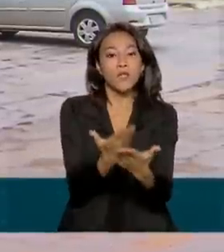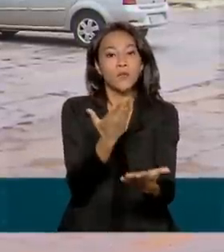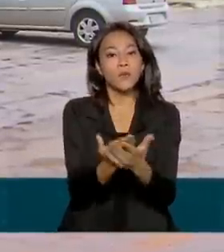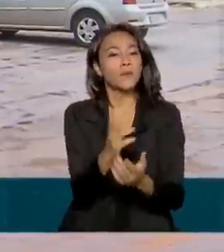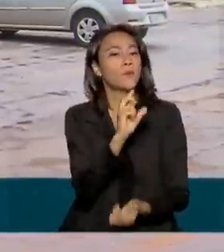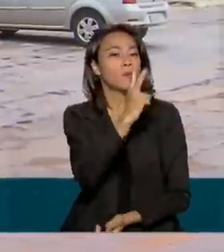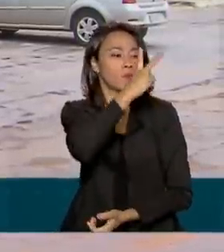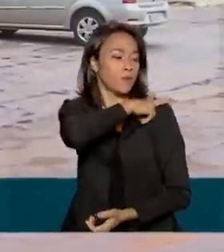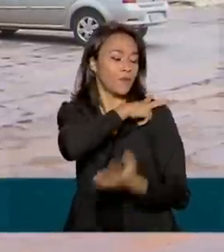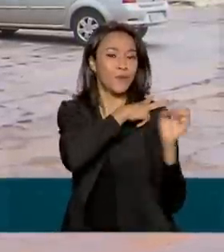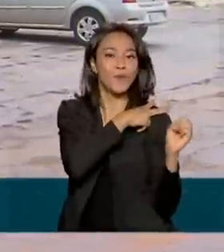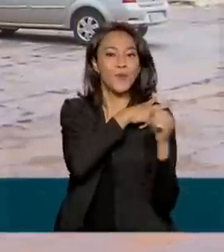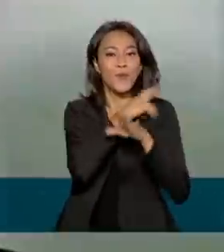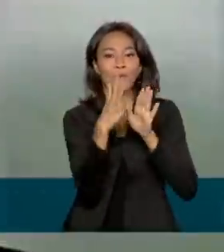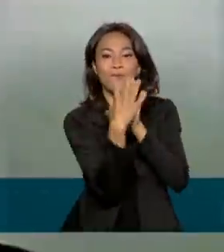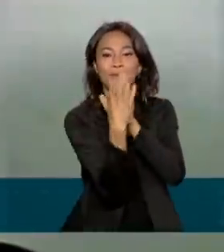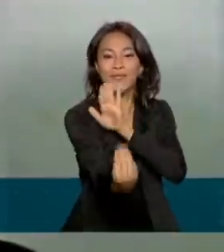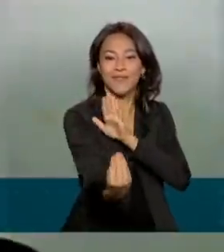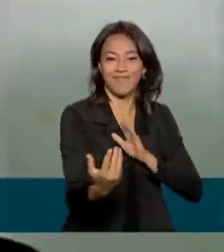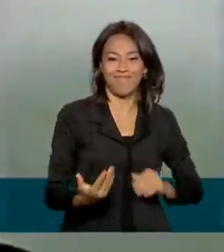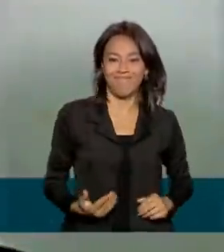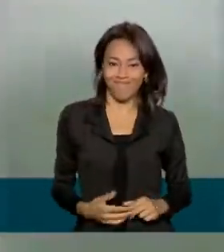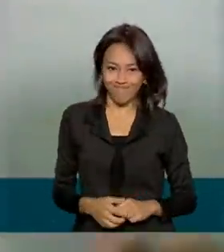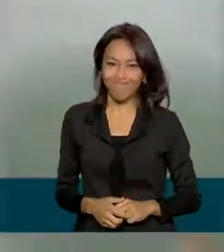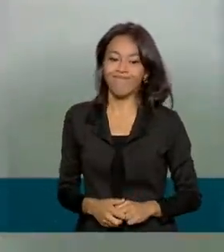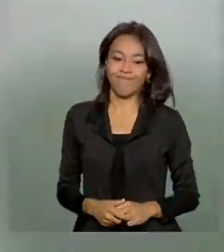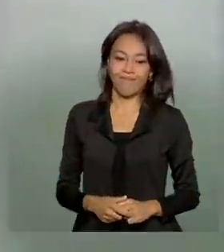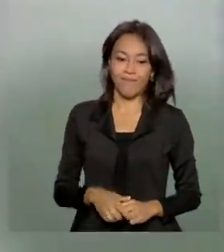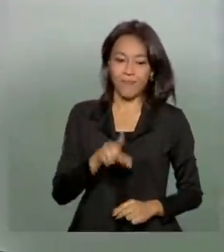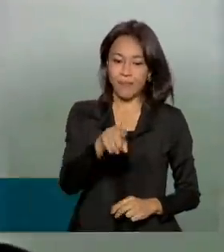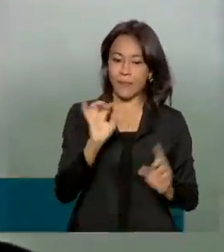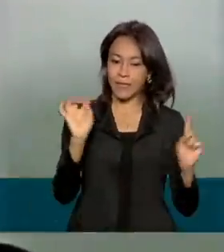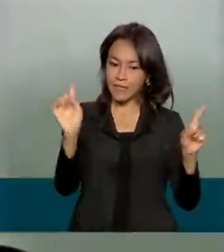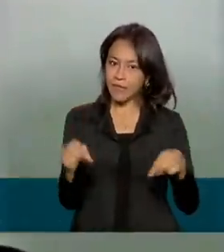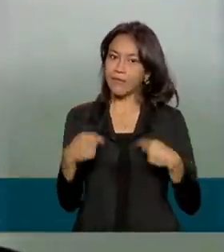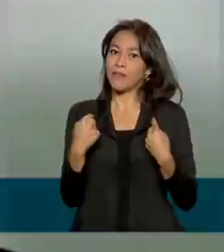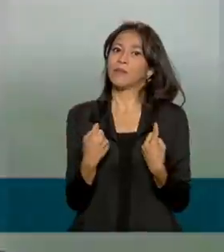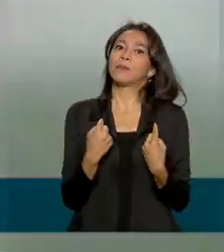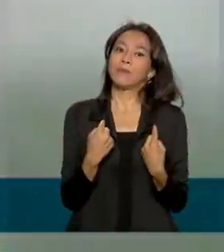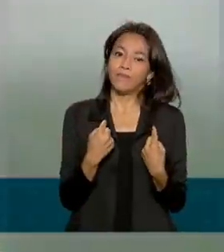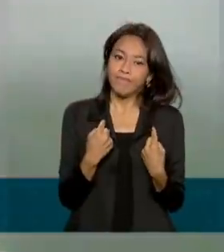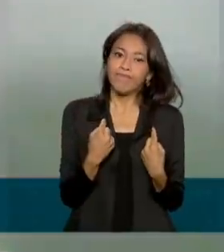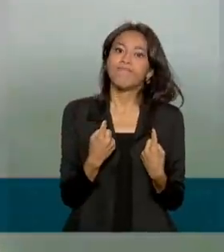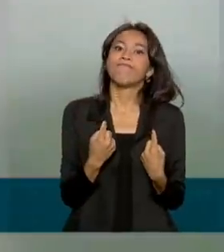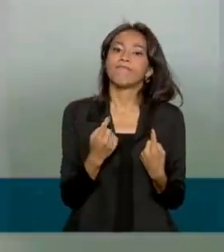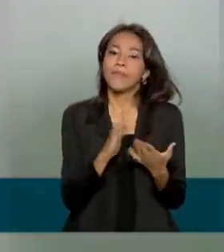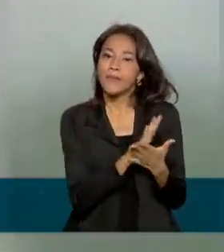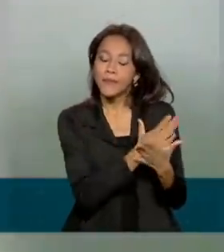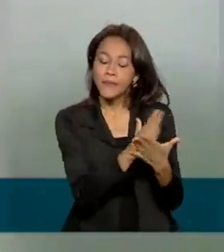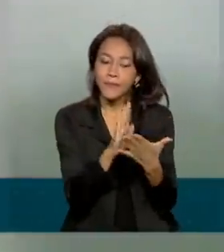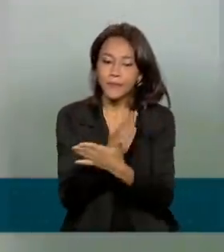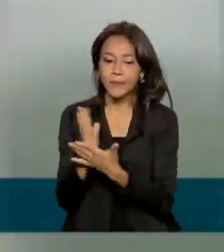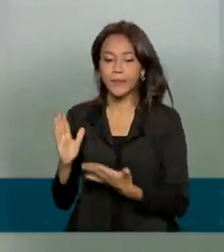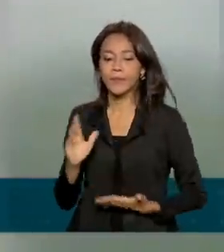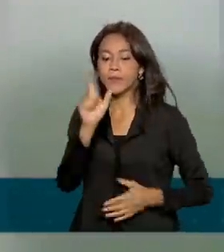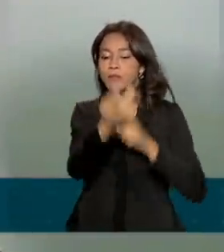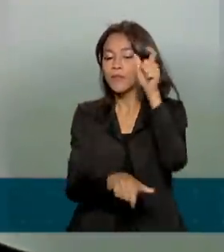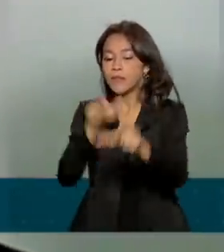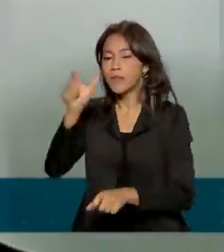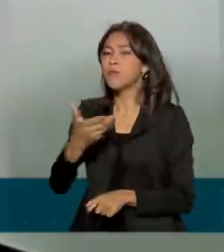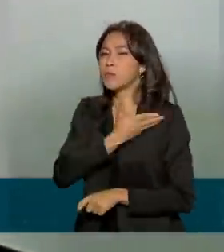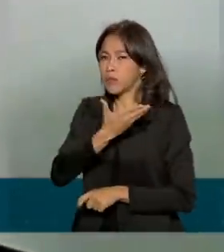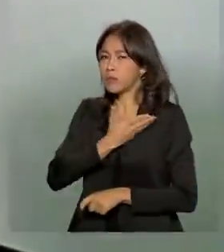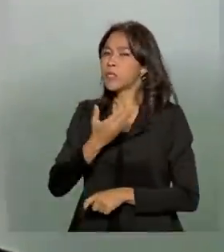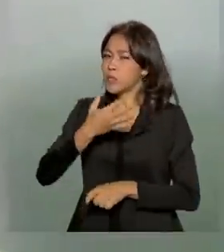série do novo ensino médio. Eu diria que foi desafiador ao quadrado, talvez. Eu considero que muitos dos meus amigos também tiveram essa